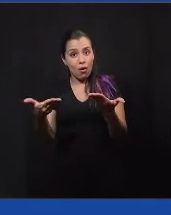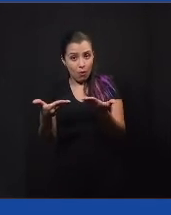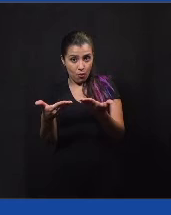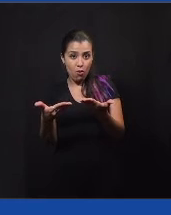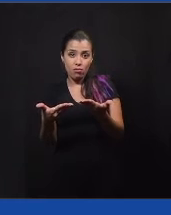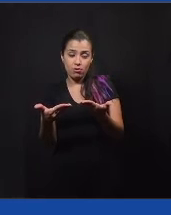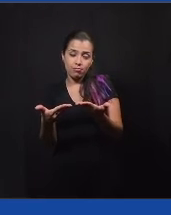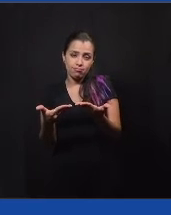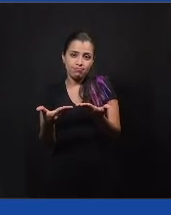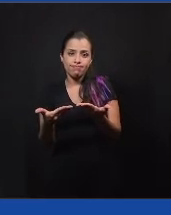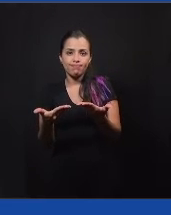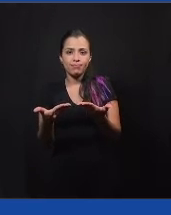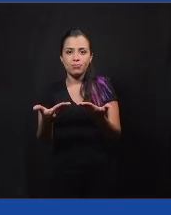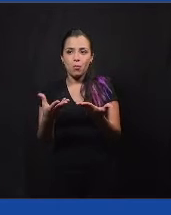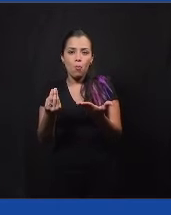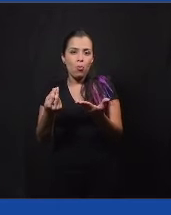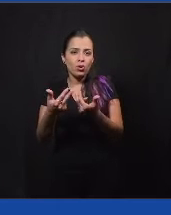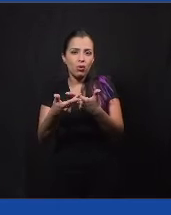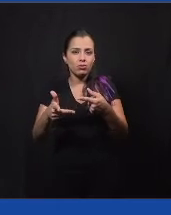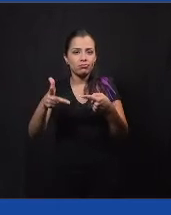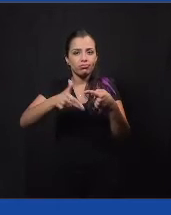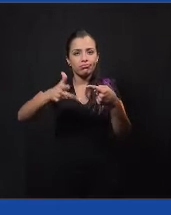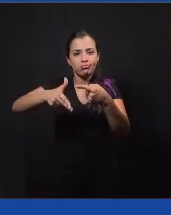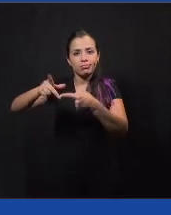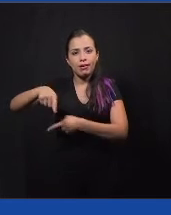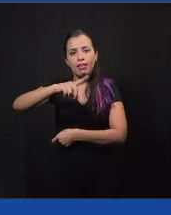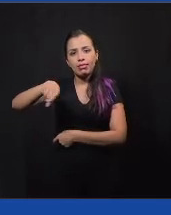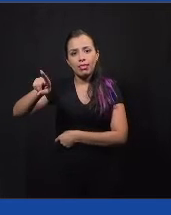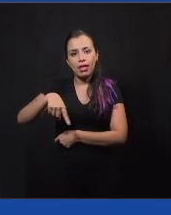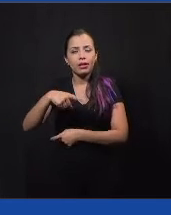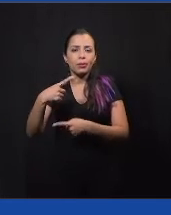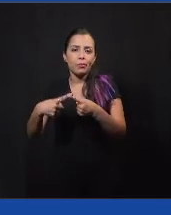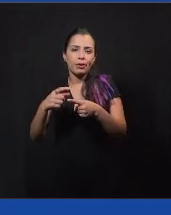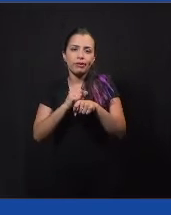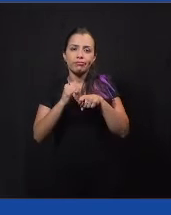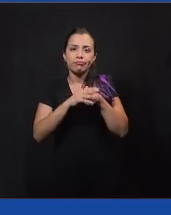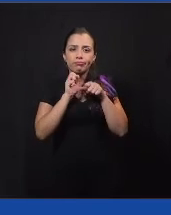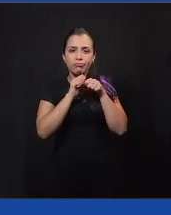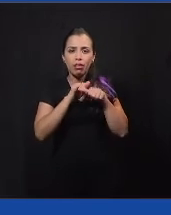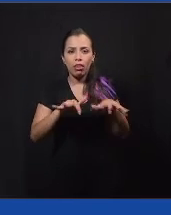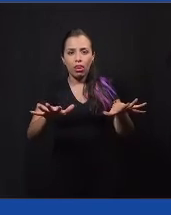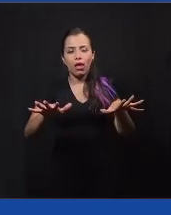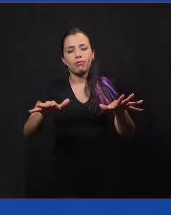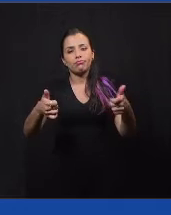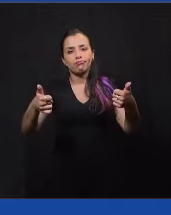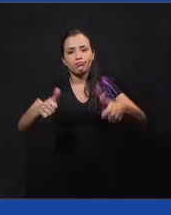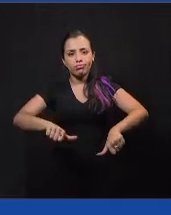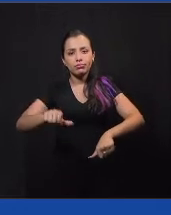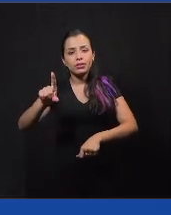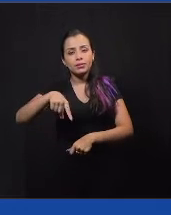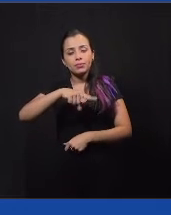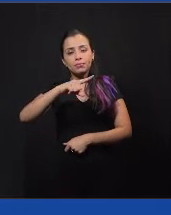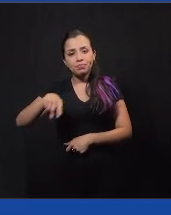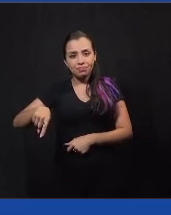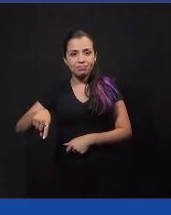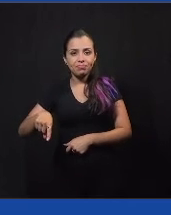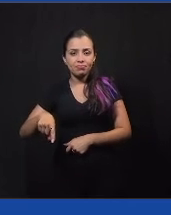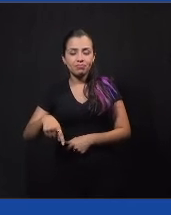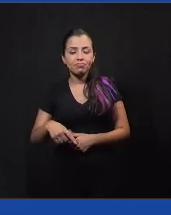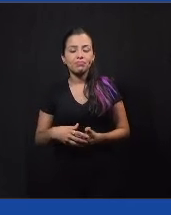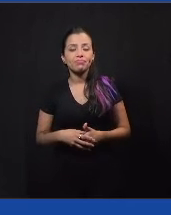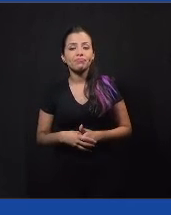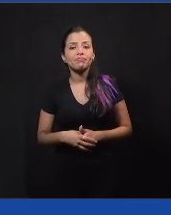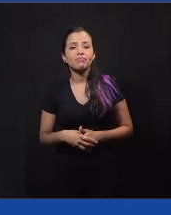não pôde fazer tantas ações presenciais lá como gostaria, e nem incentivar, né, que os cidadãos saíssem de casa,